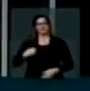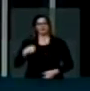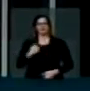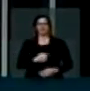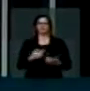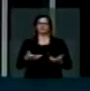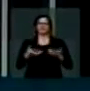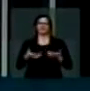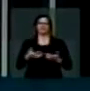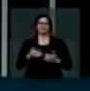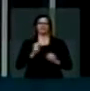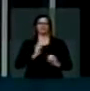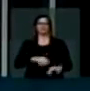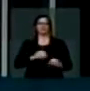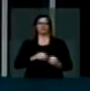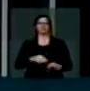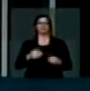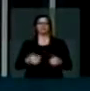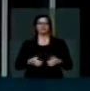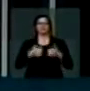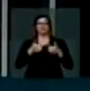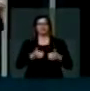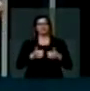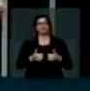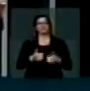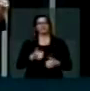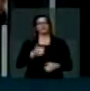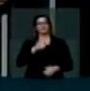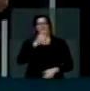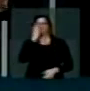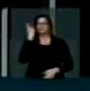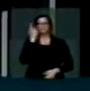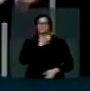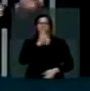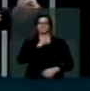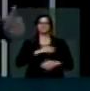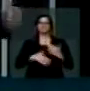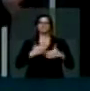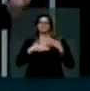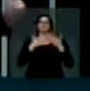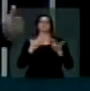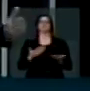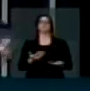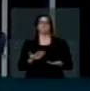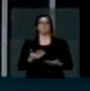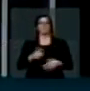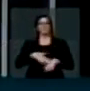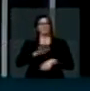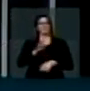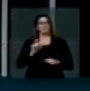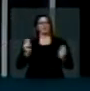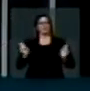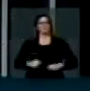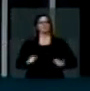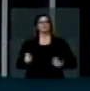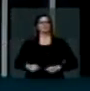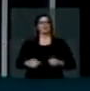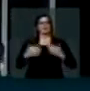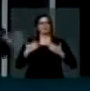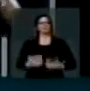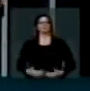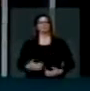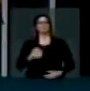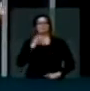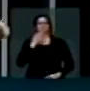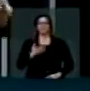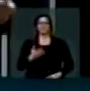queremos, uma educação de qualidade que permita que as pessoas avancem na sua migração social, se tornem cada vez mais competentes, independentes,